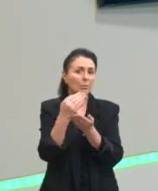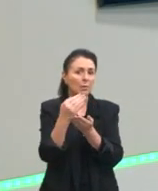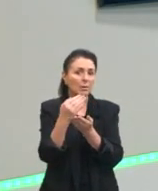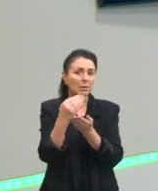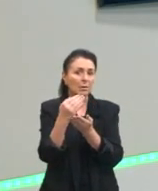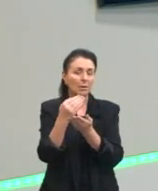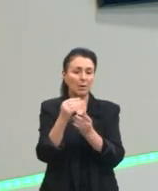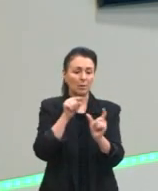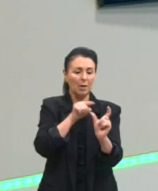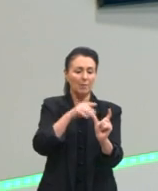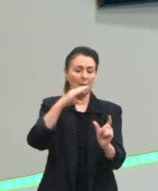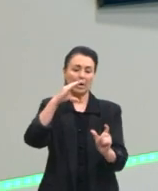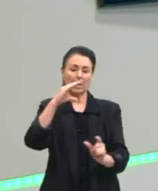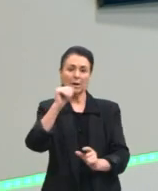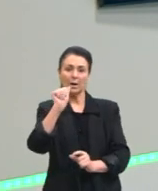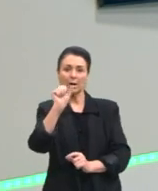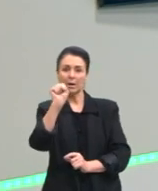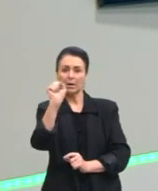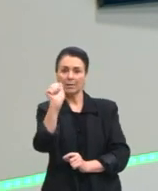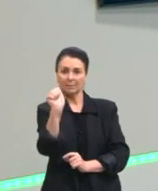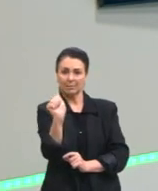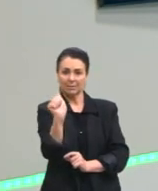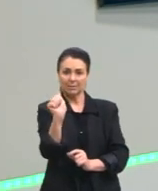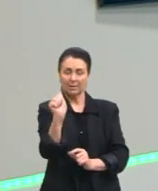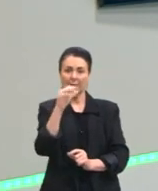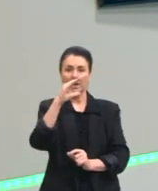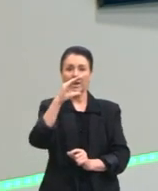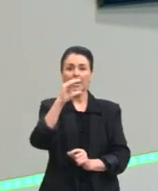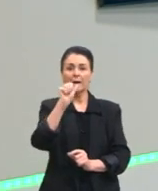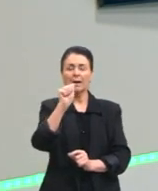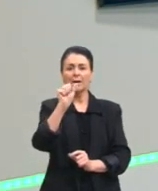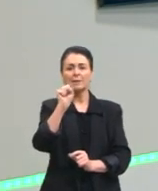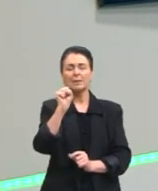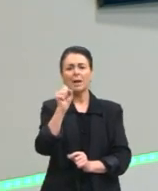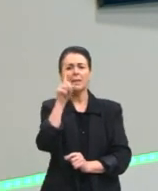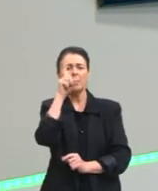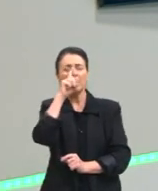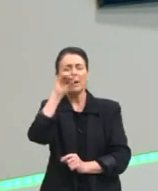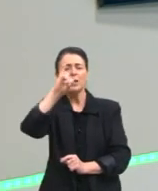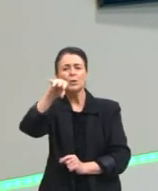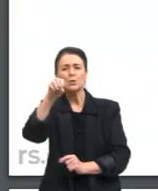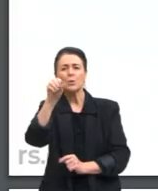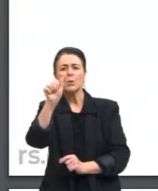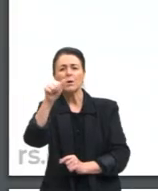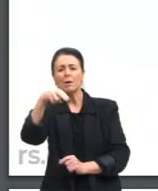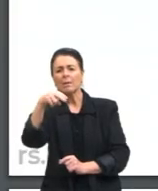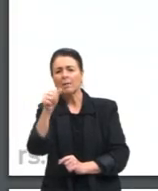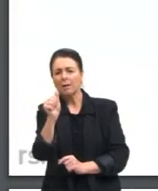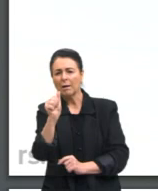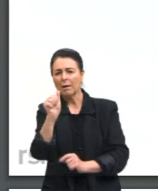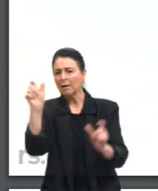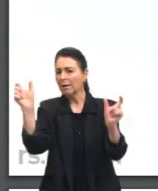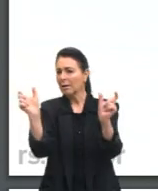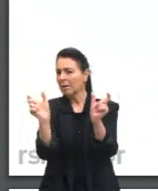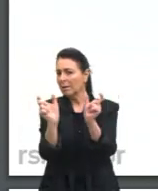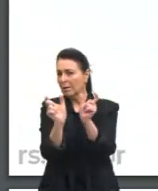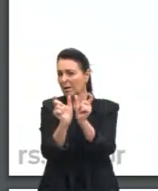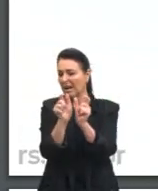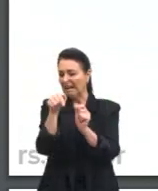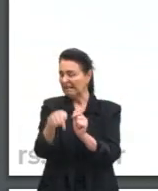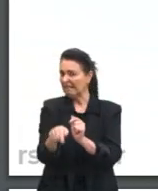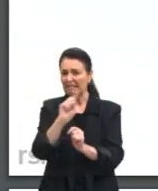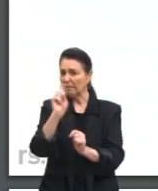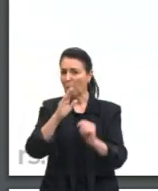é uma coisa. Eu dizer casa da mãe Joana, quando eu uso a expressão aqui não é a casa da mãe